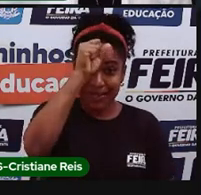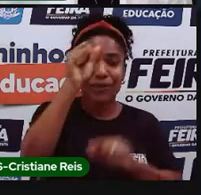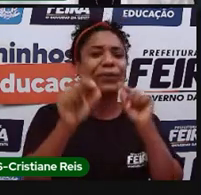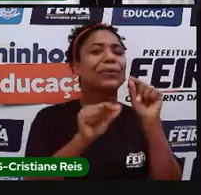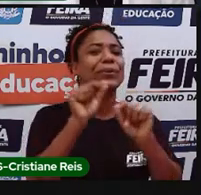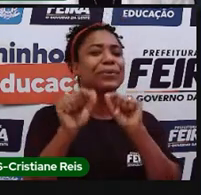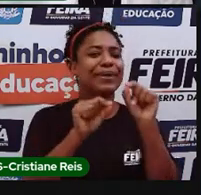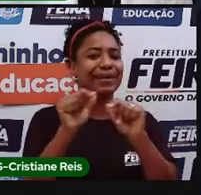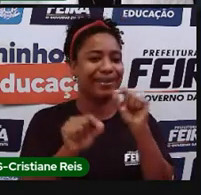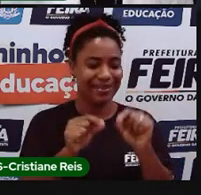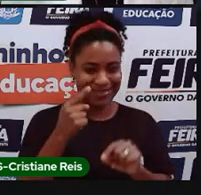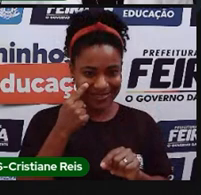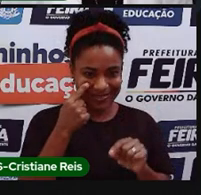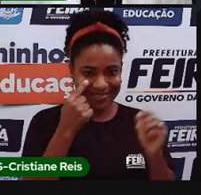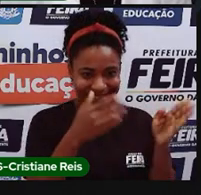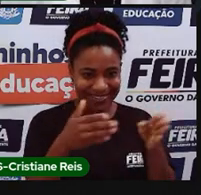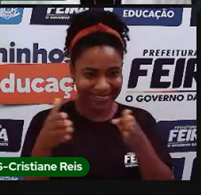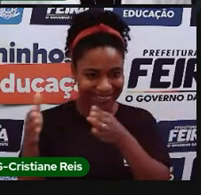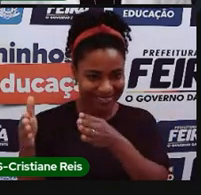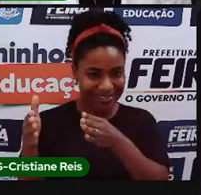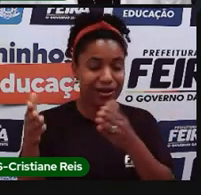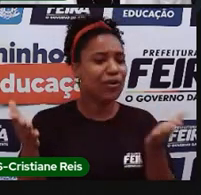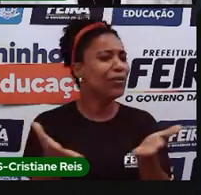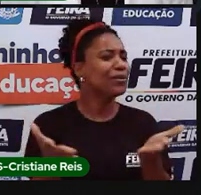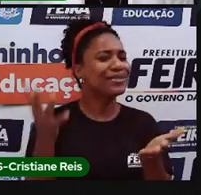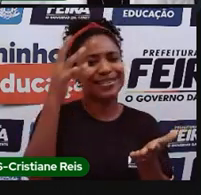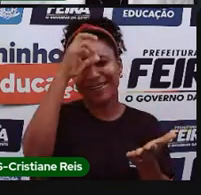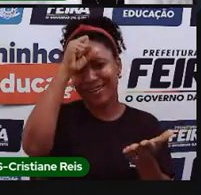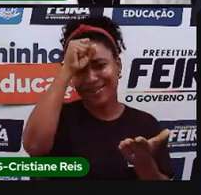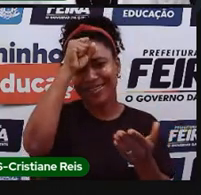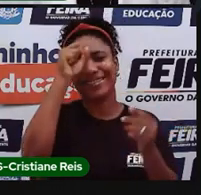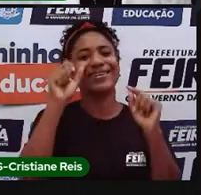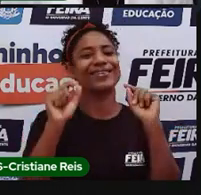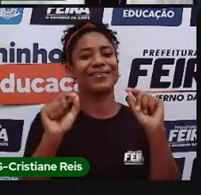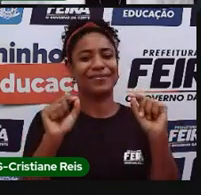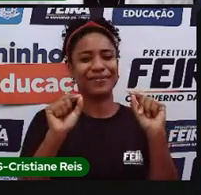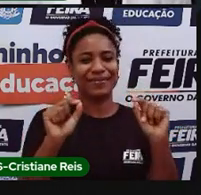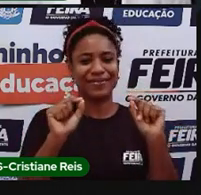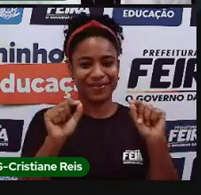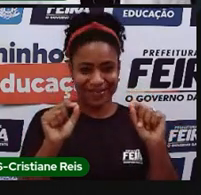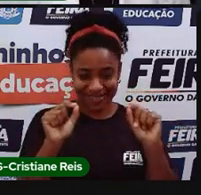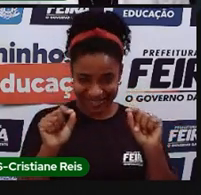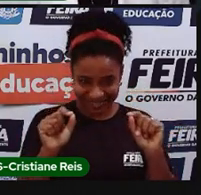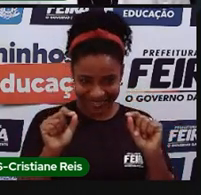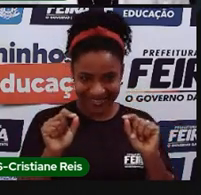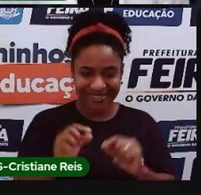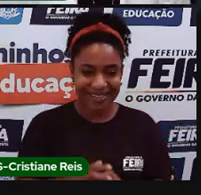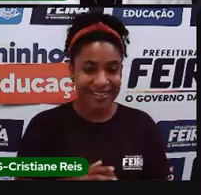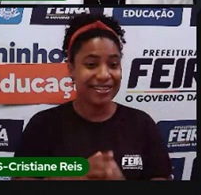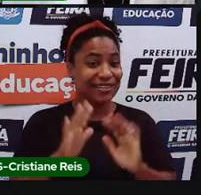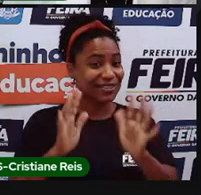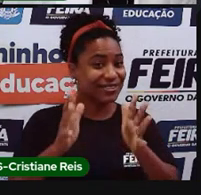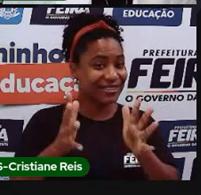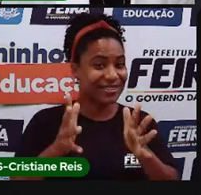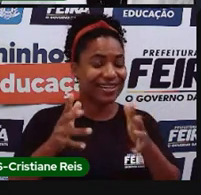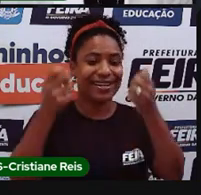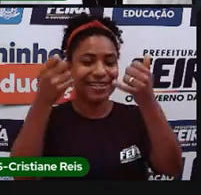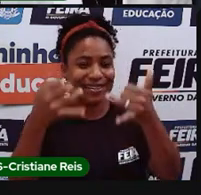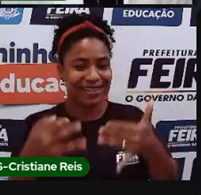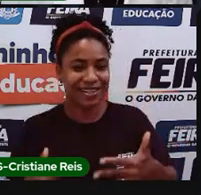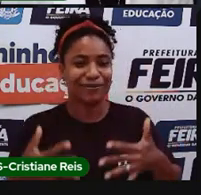Bom, o que será que nós vamos estudar hoje? Né, a gente já falou sobre muitas coisas legais, né, nessas aulas, já falamos de